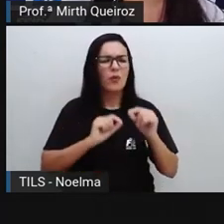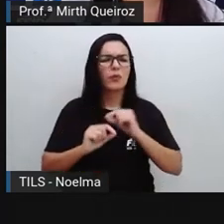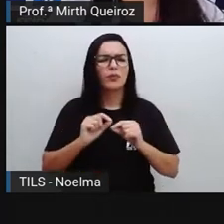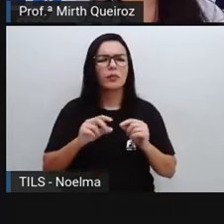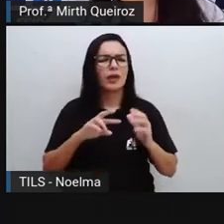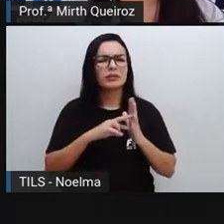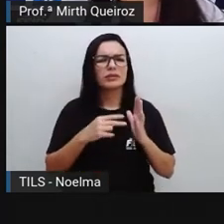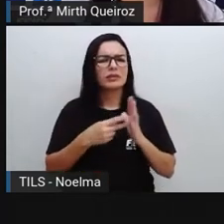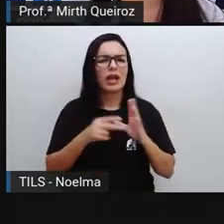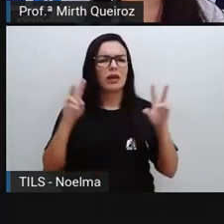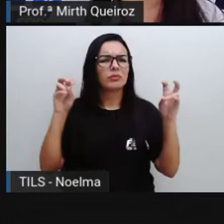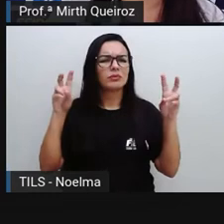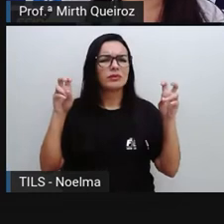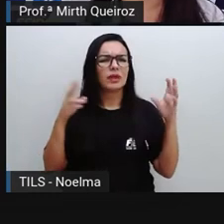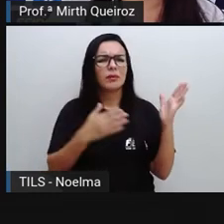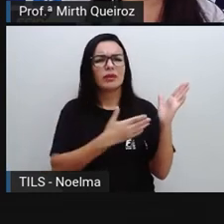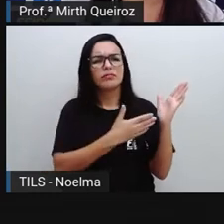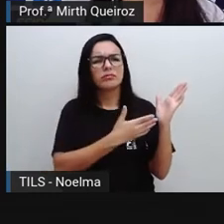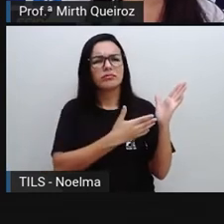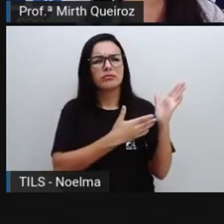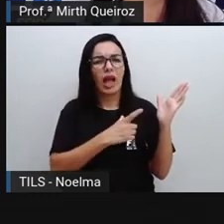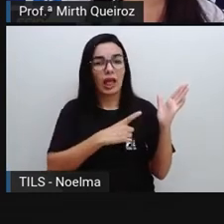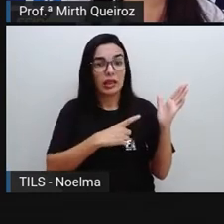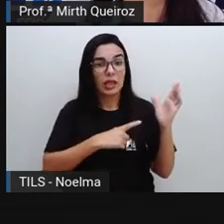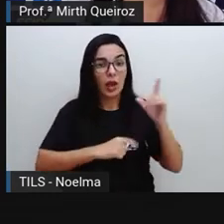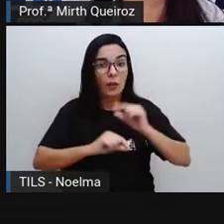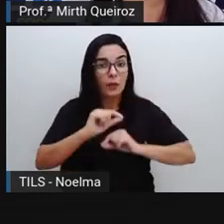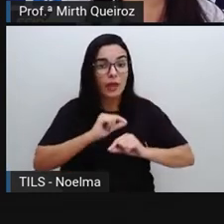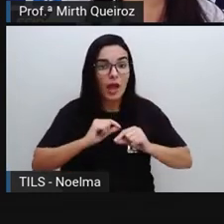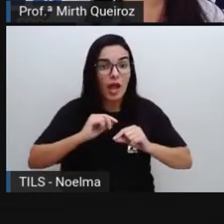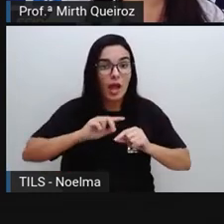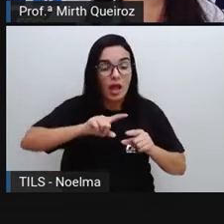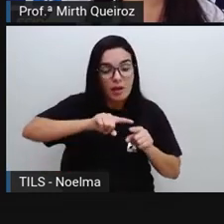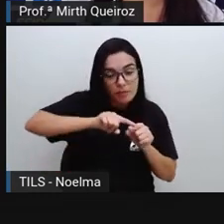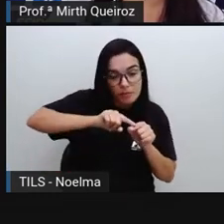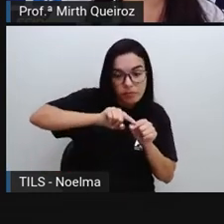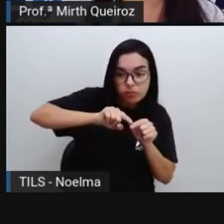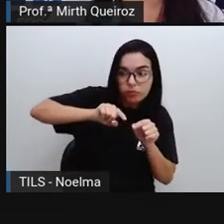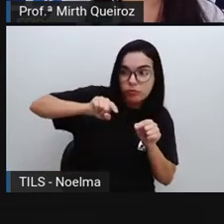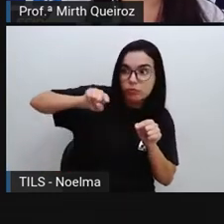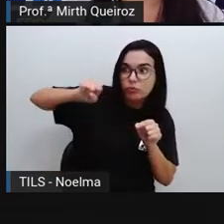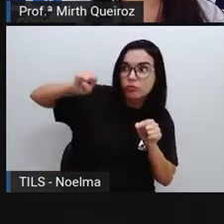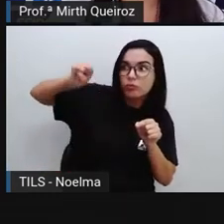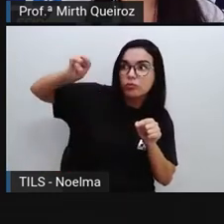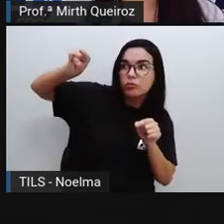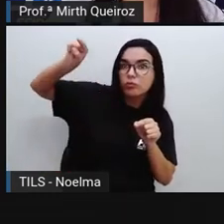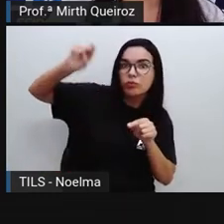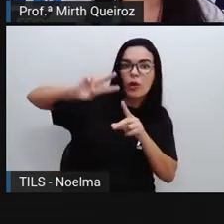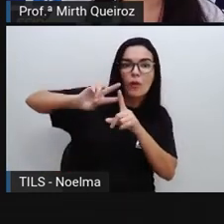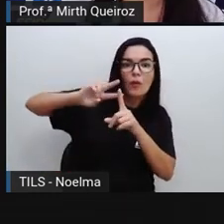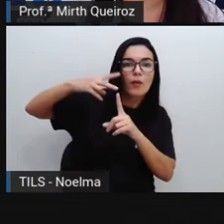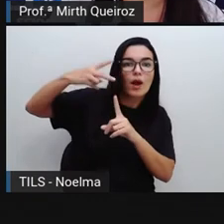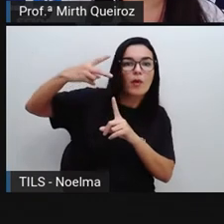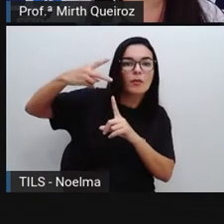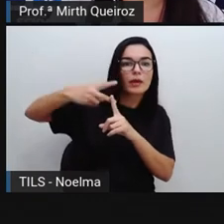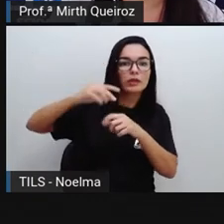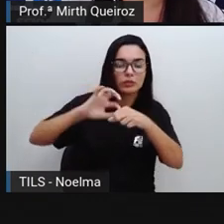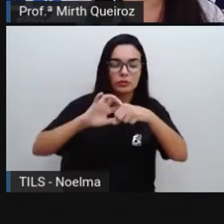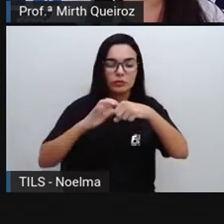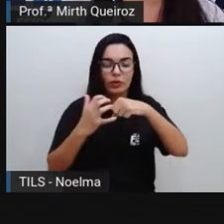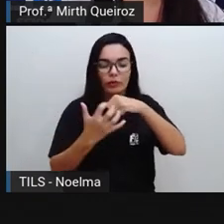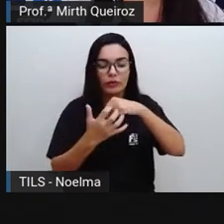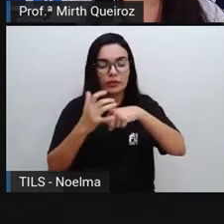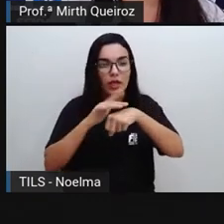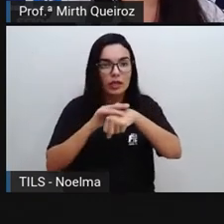Sobre o que se trata esse gráfico? Esse gráfico, ele fala sobre a evolução dos casos do coronavírus confirmados aí no Ministério da